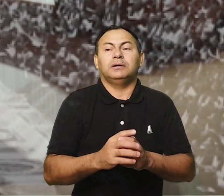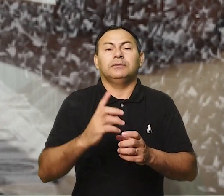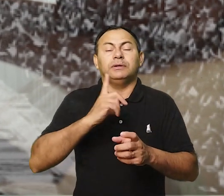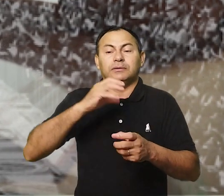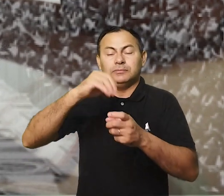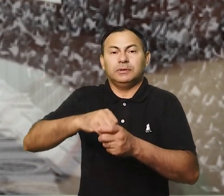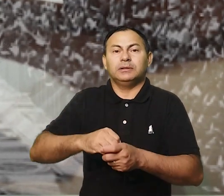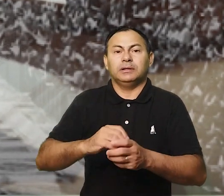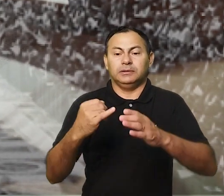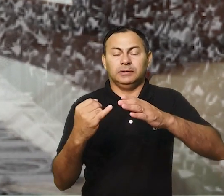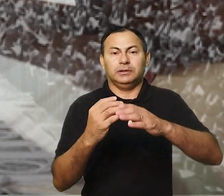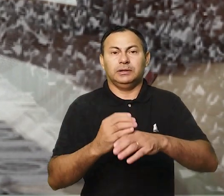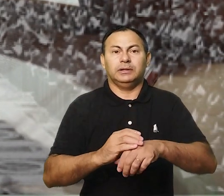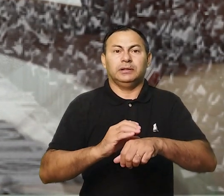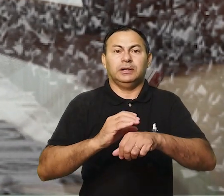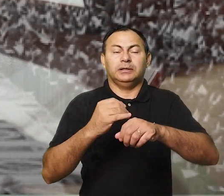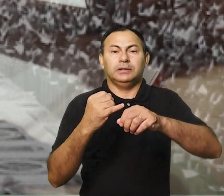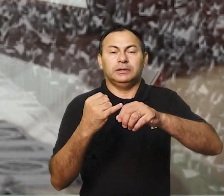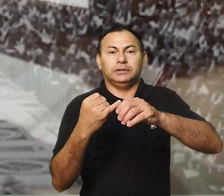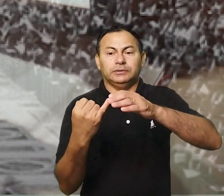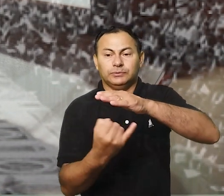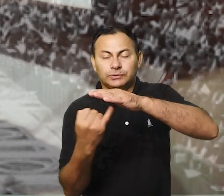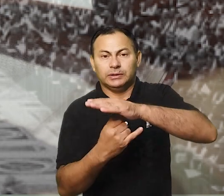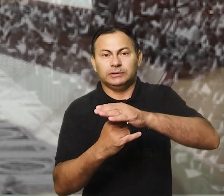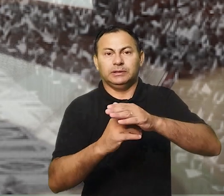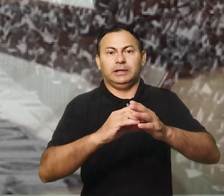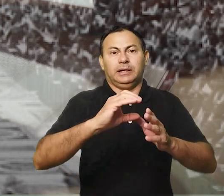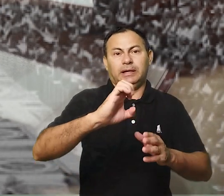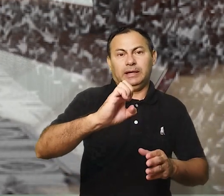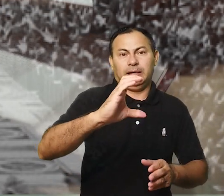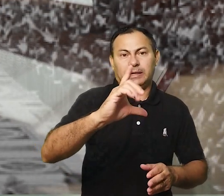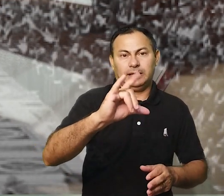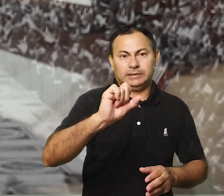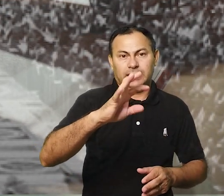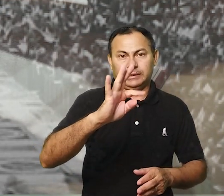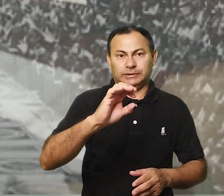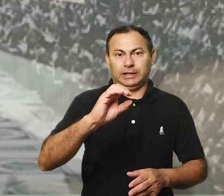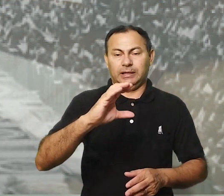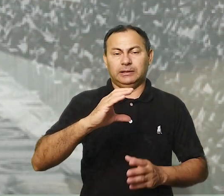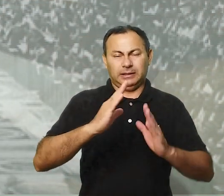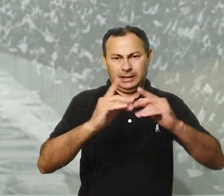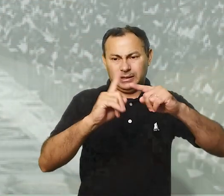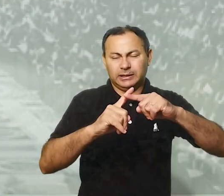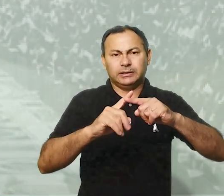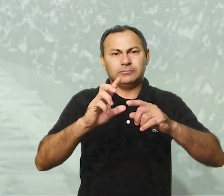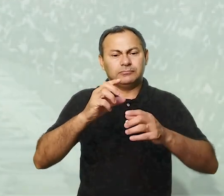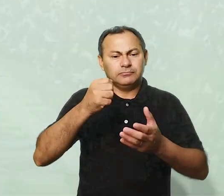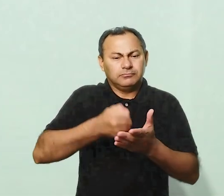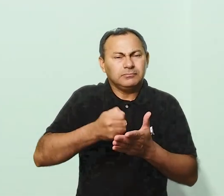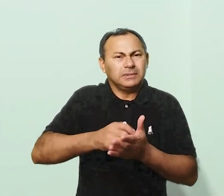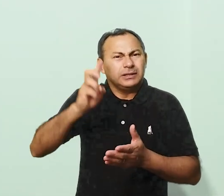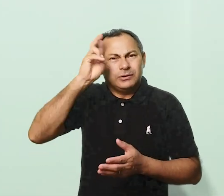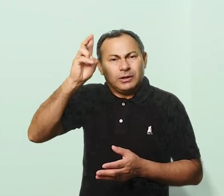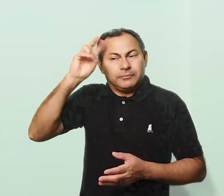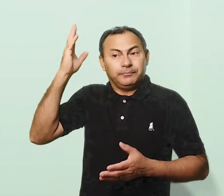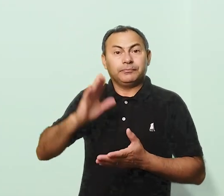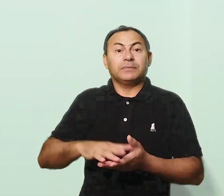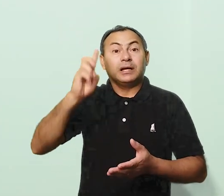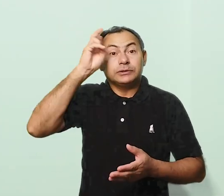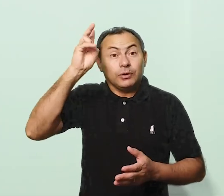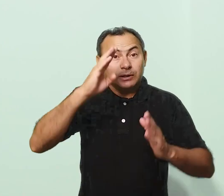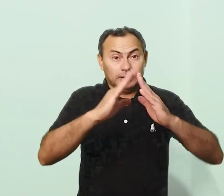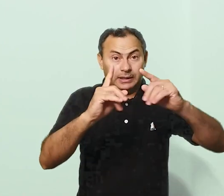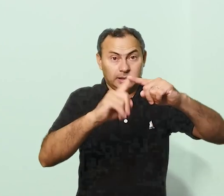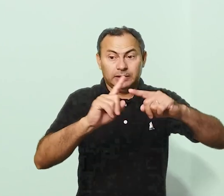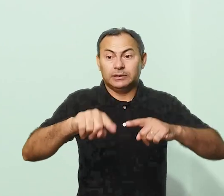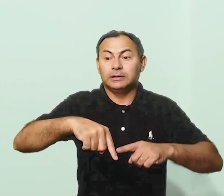das instituições eclesiásticas ante as urgências da situação histórica. A história da Igreja